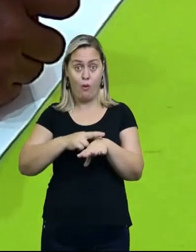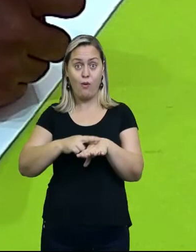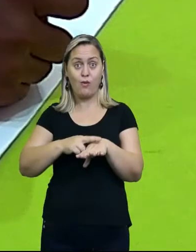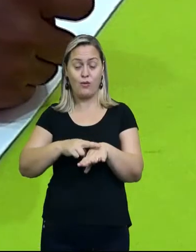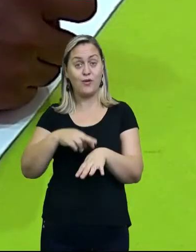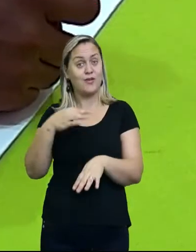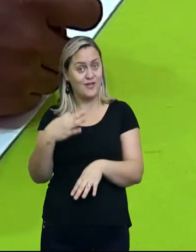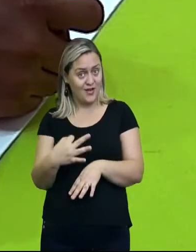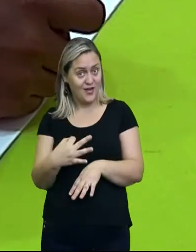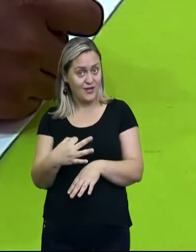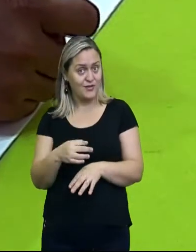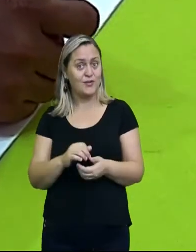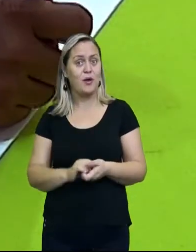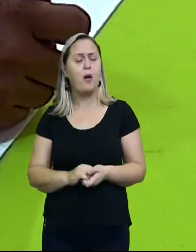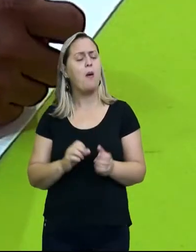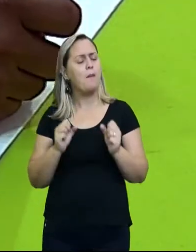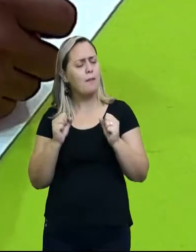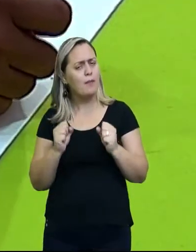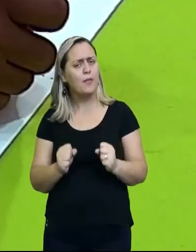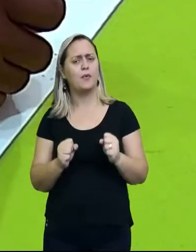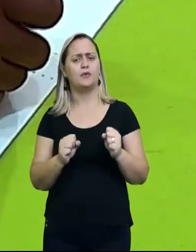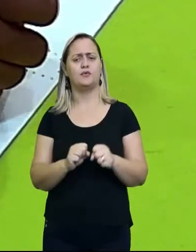usando os pontos.